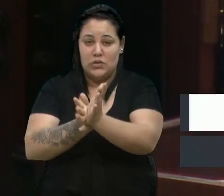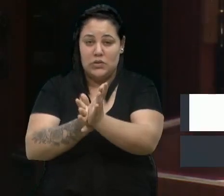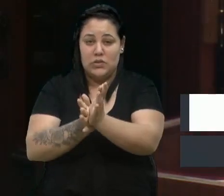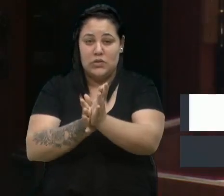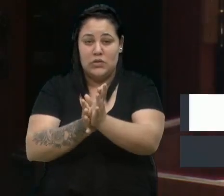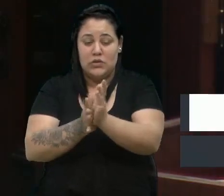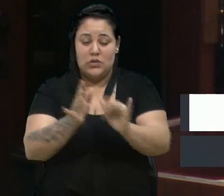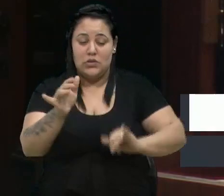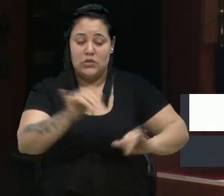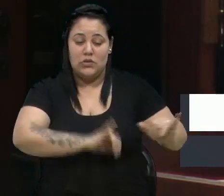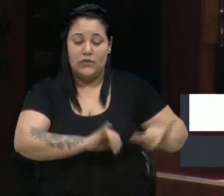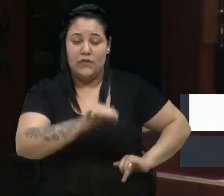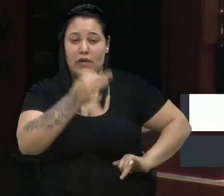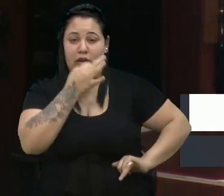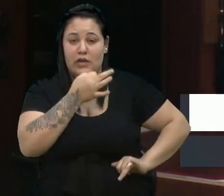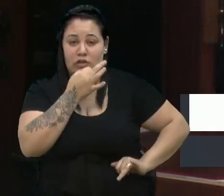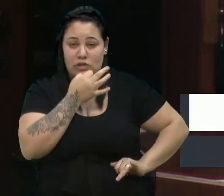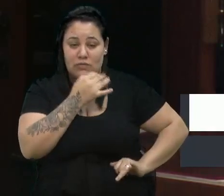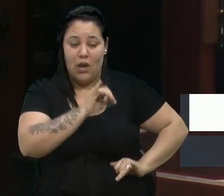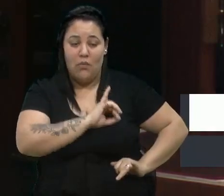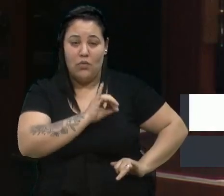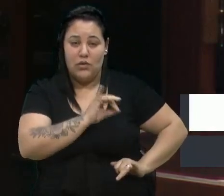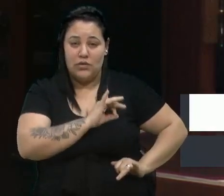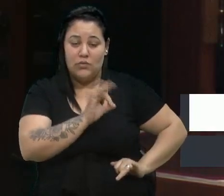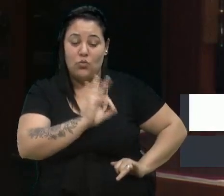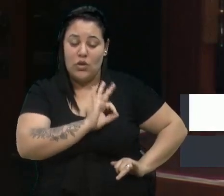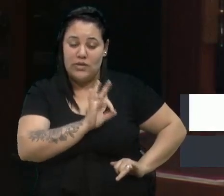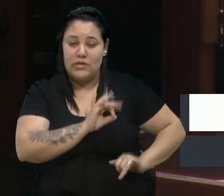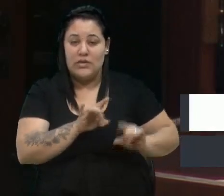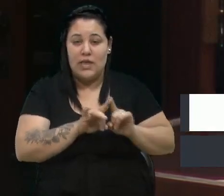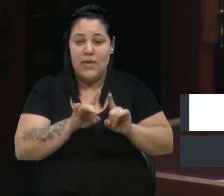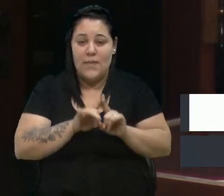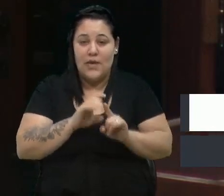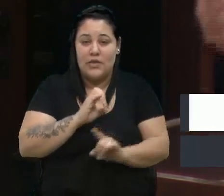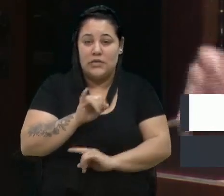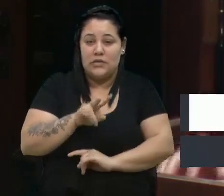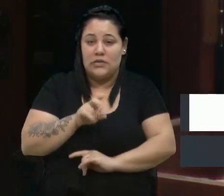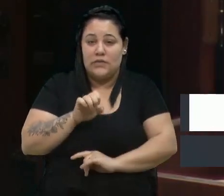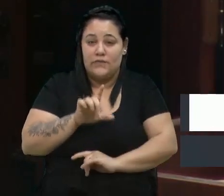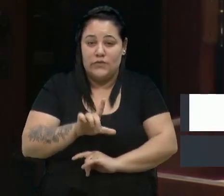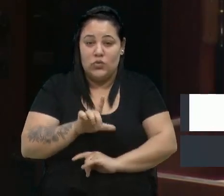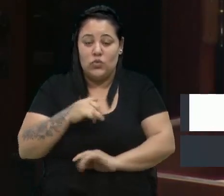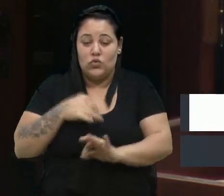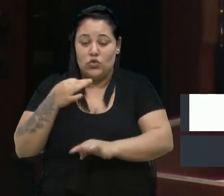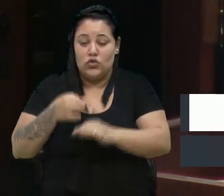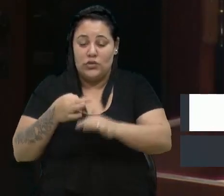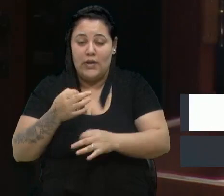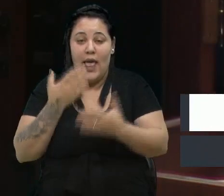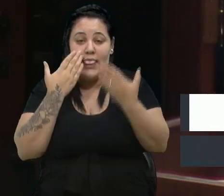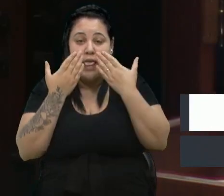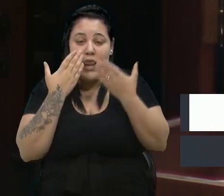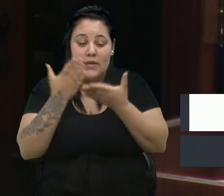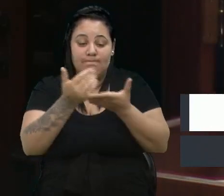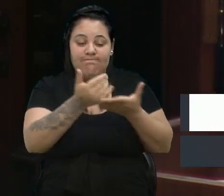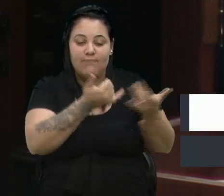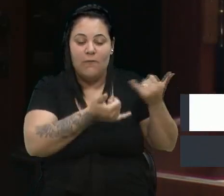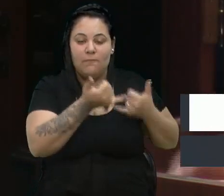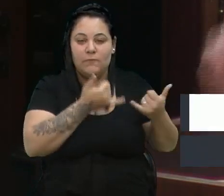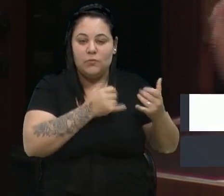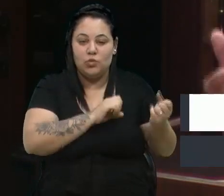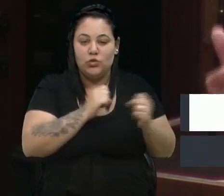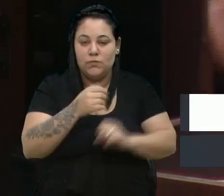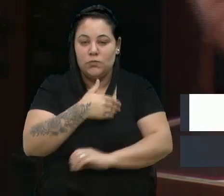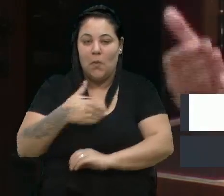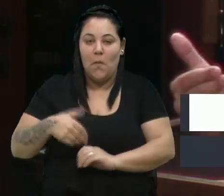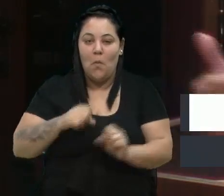Polícia Civil, pelo Judiciário, e, a partir disso, visibilizando esses dados, que o Poder Público possa